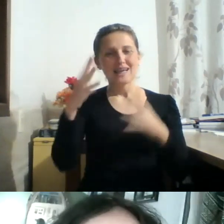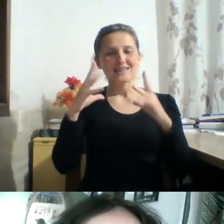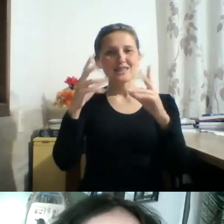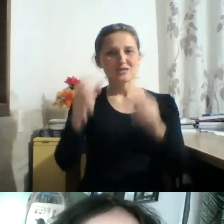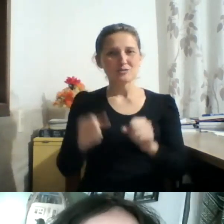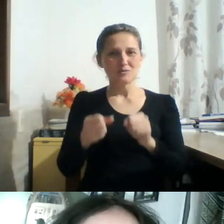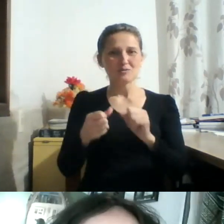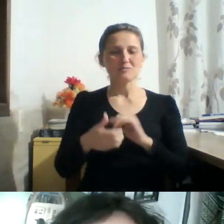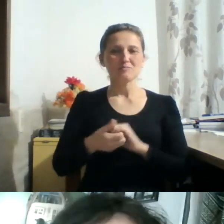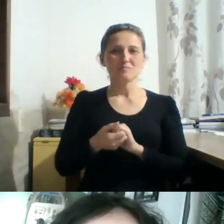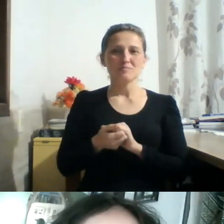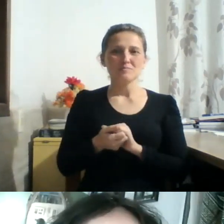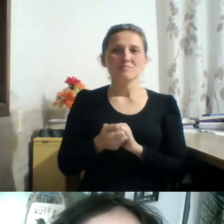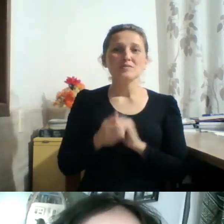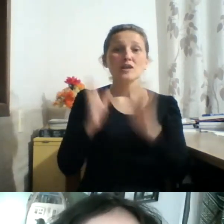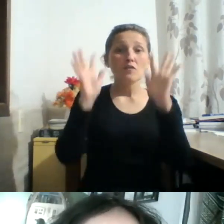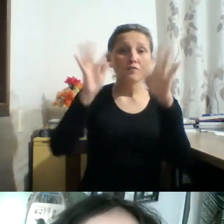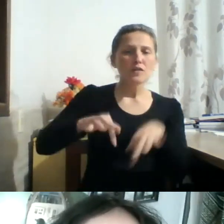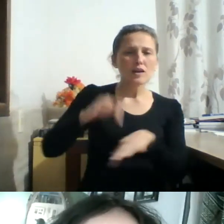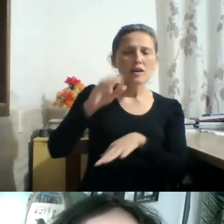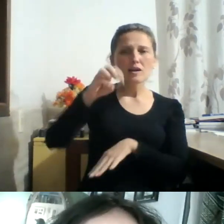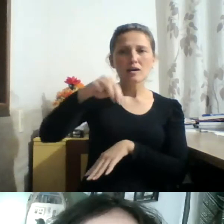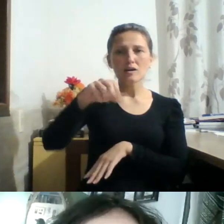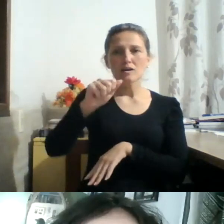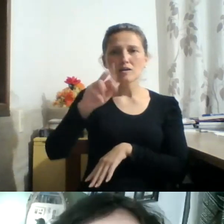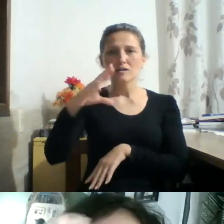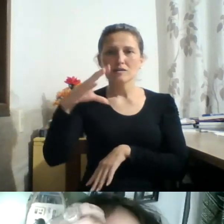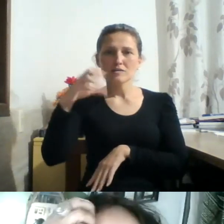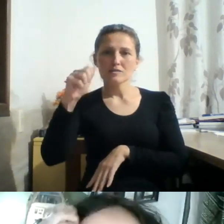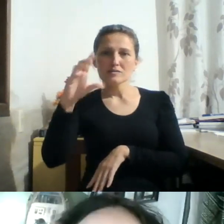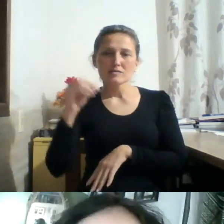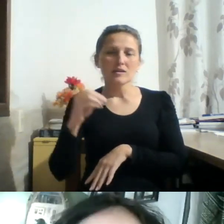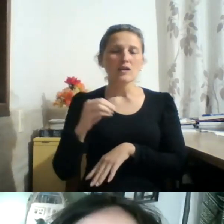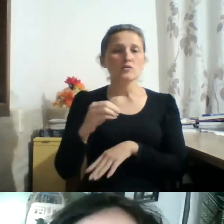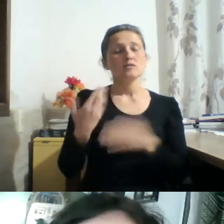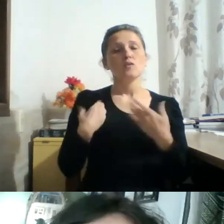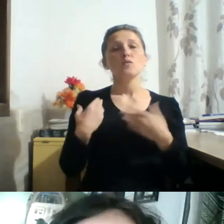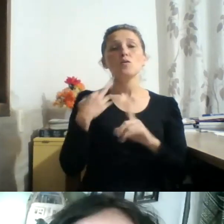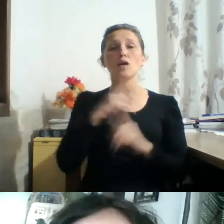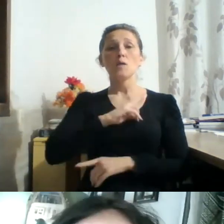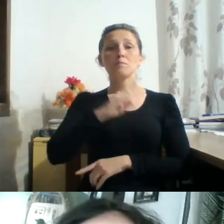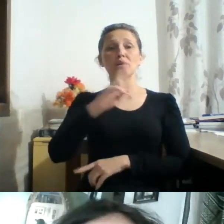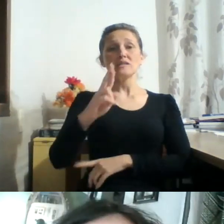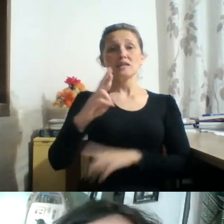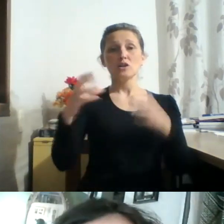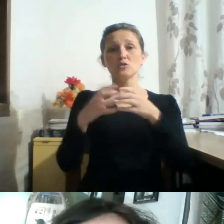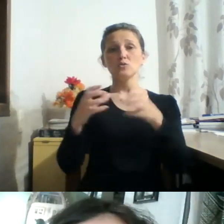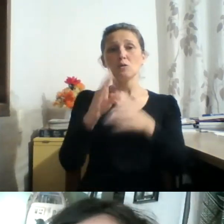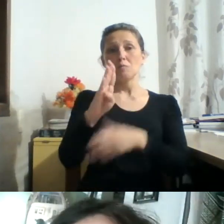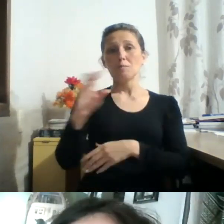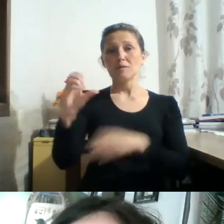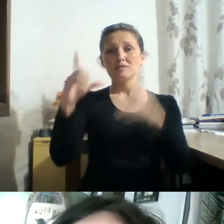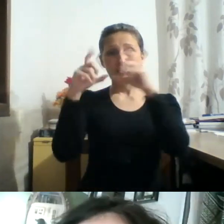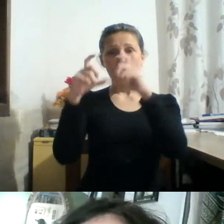você vai quer fechar? Quem quer em nome do BC Fotofestival agradecer muito o Boris, dizer que é uma honra para a gente, a gente está